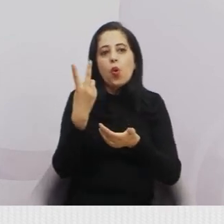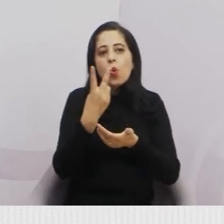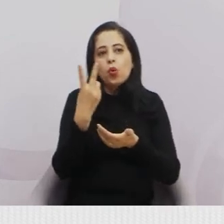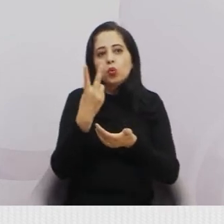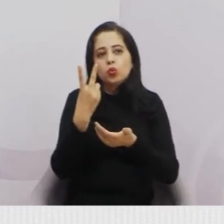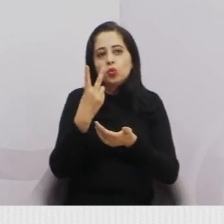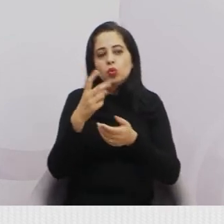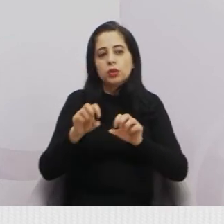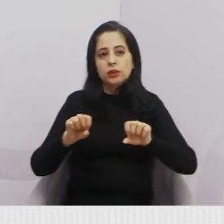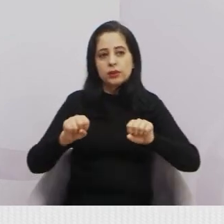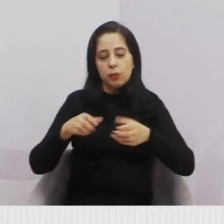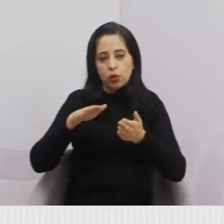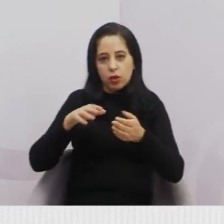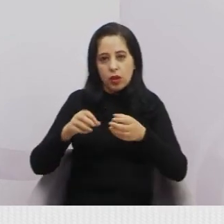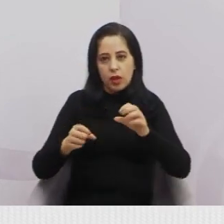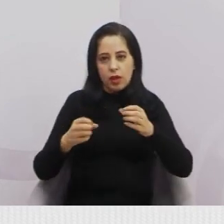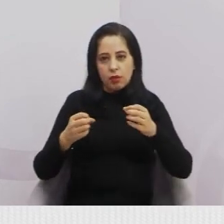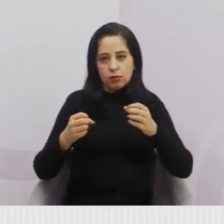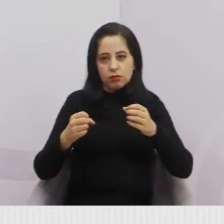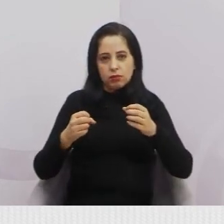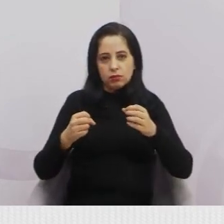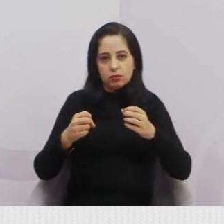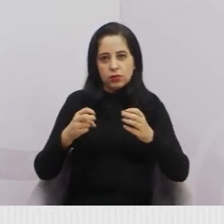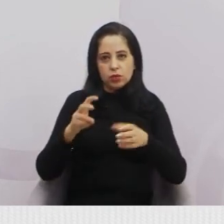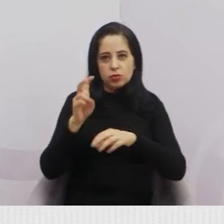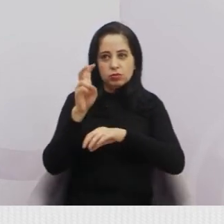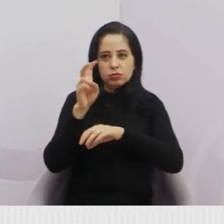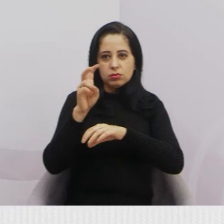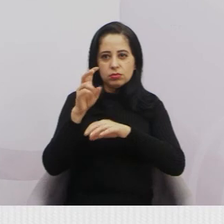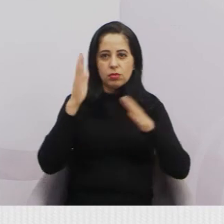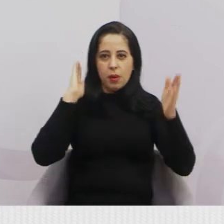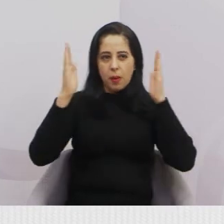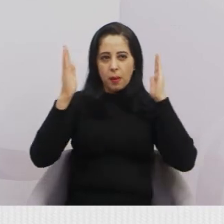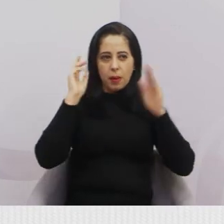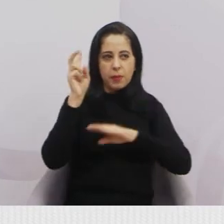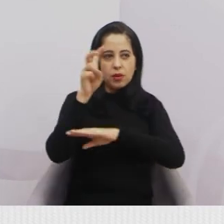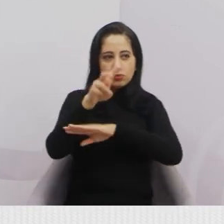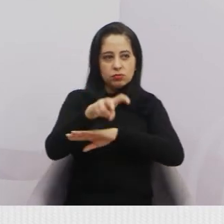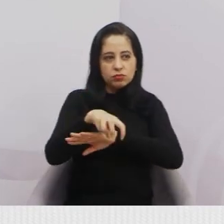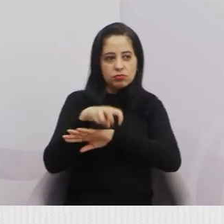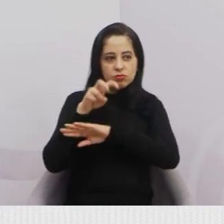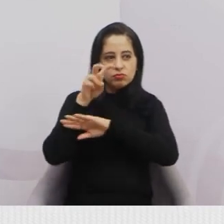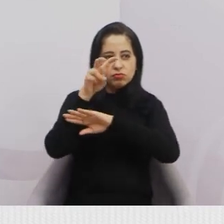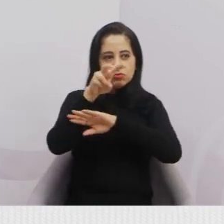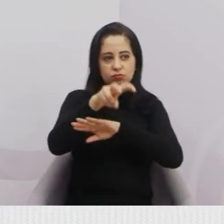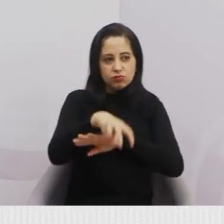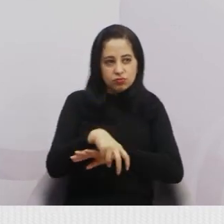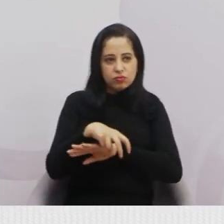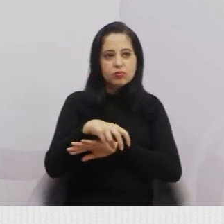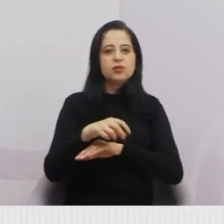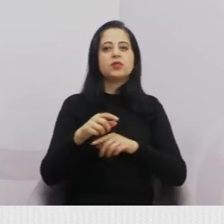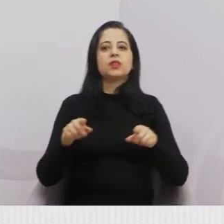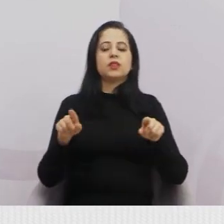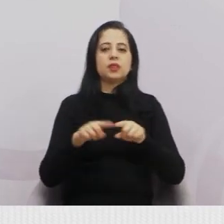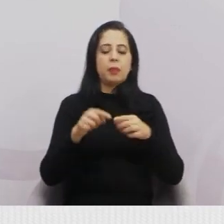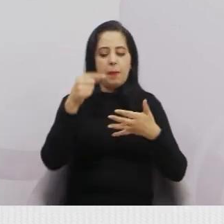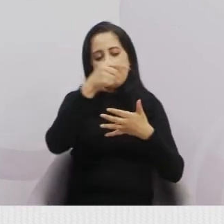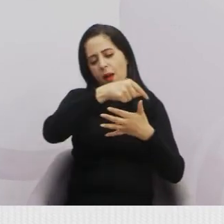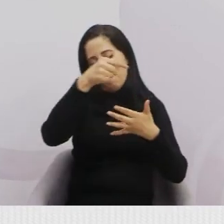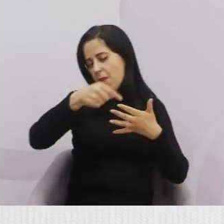niveladoras, duas retroescavadeiras, uma escavadeira hidráulica, uma pá carregadeira,